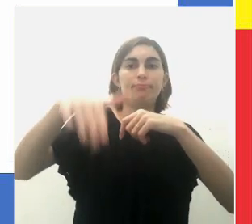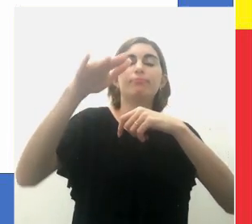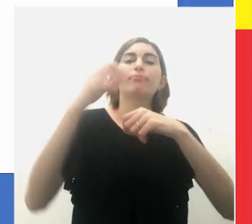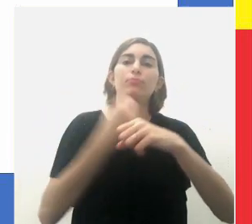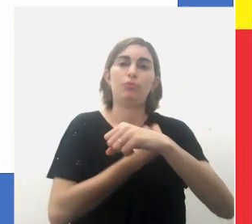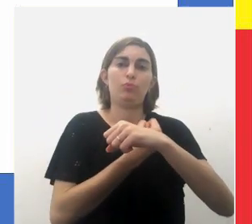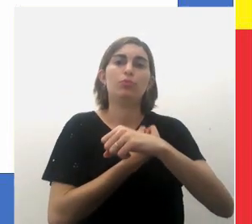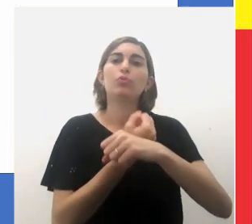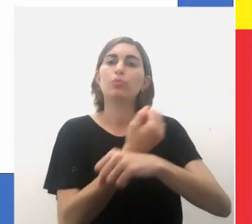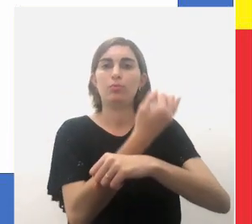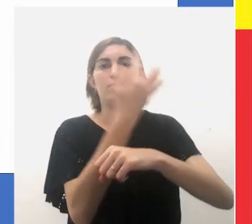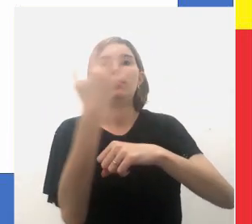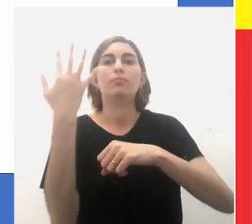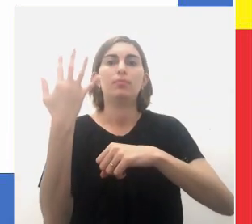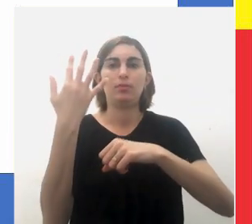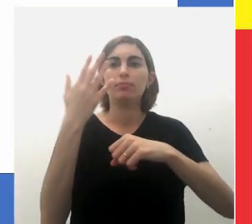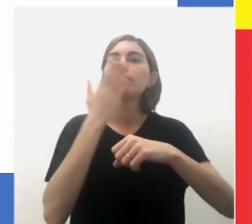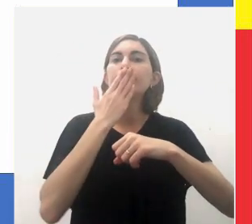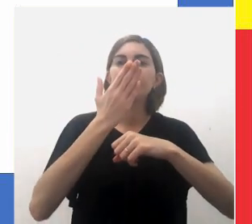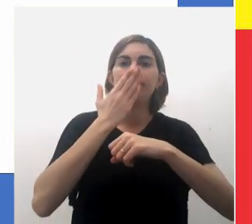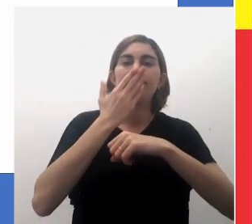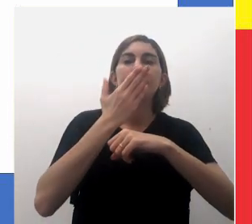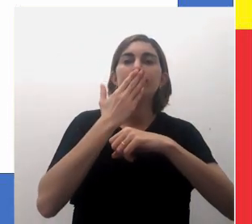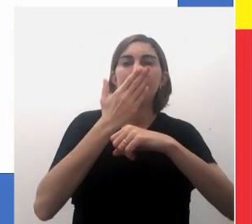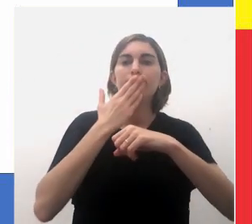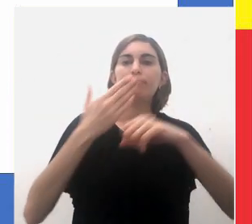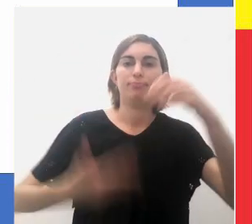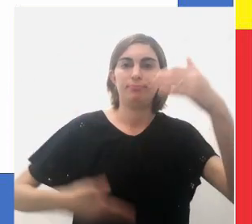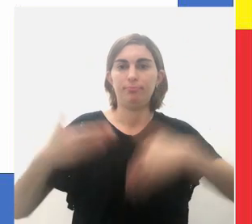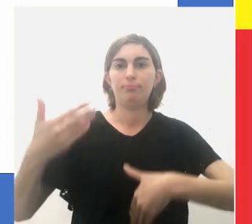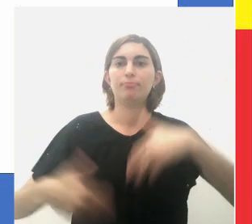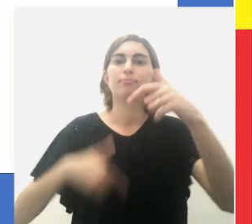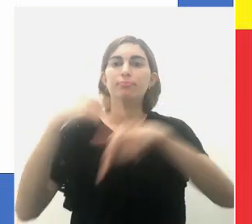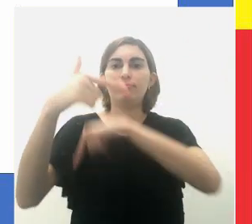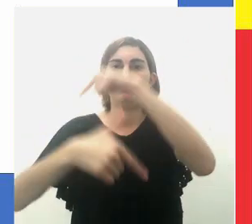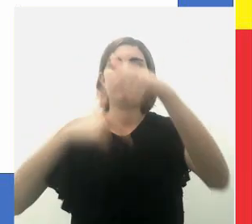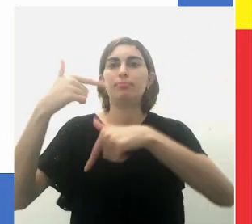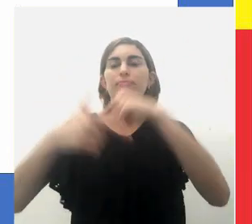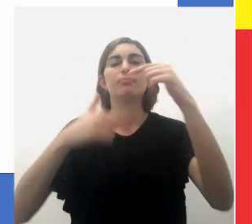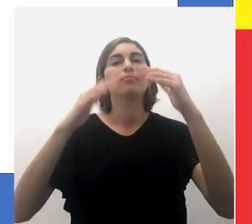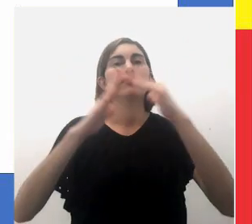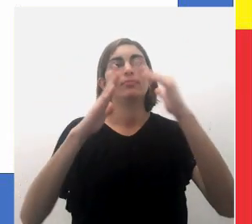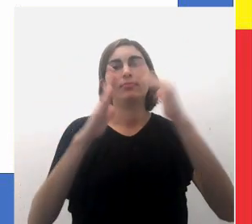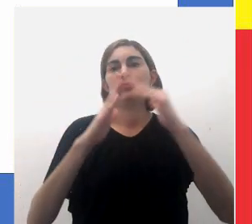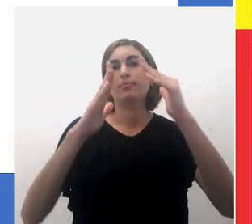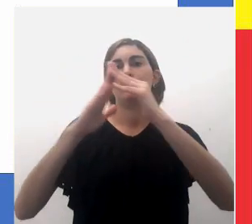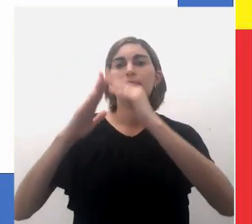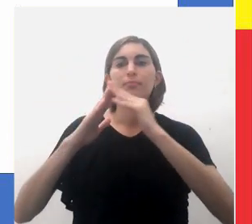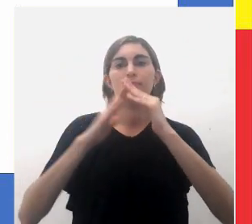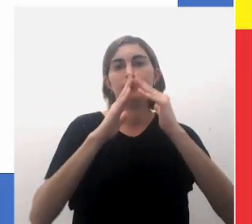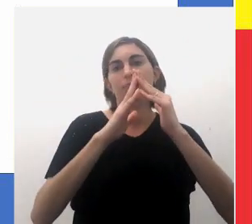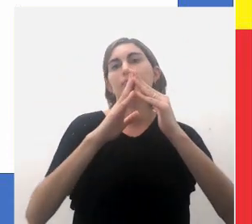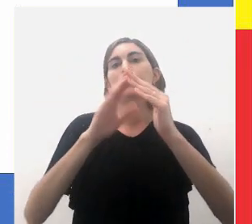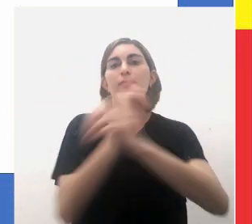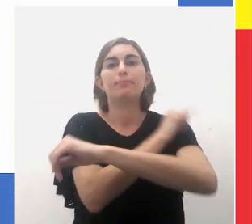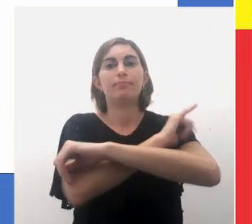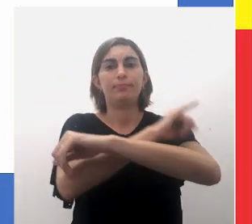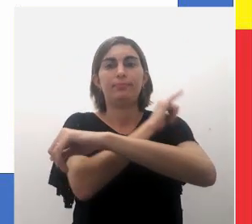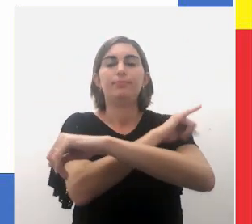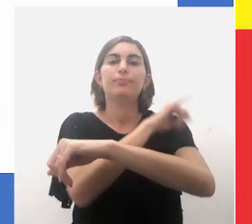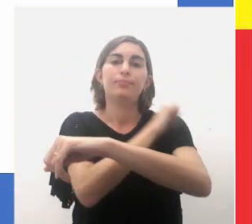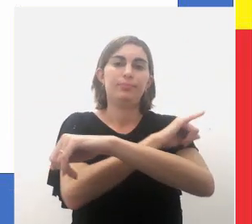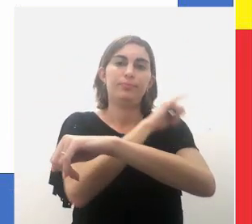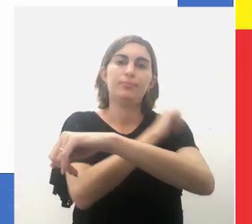era grande o número de índios empregados em serviços domésticos nas casas do Rio de